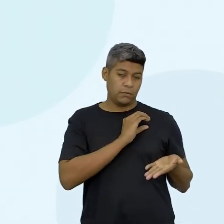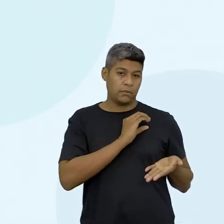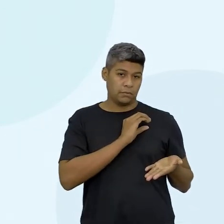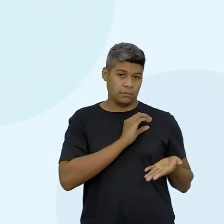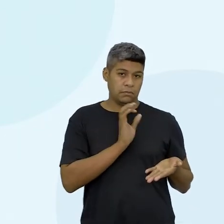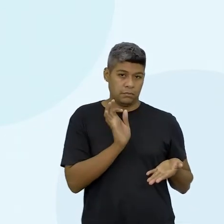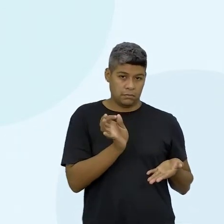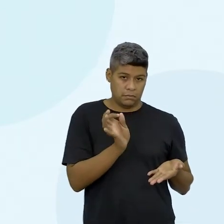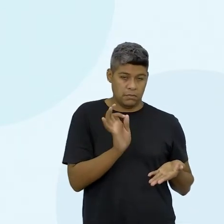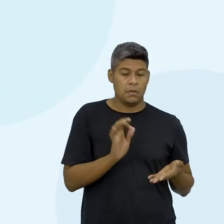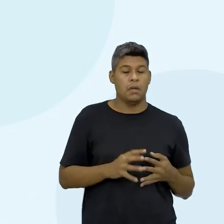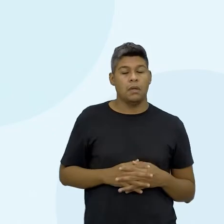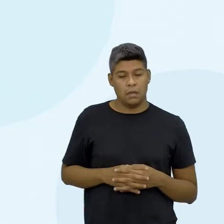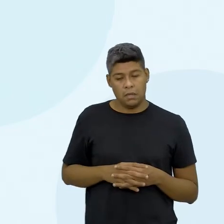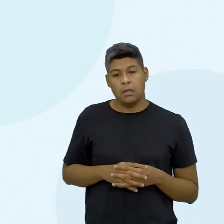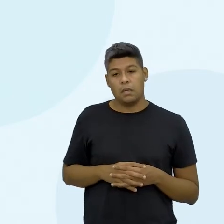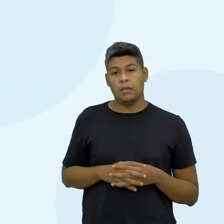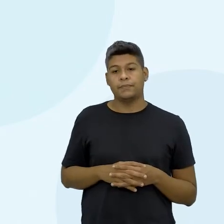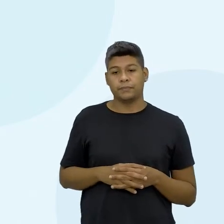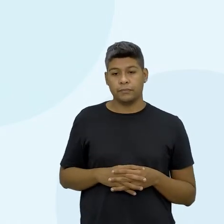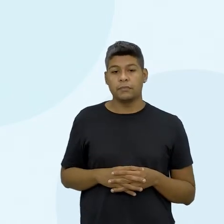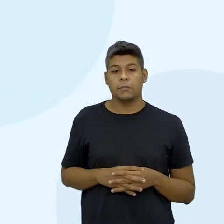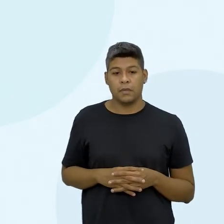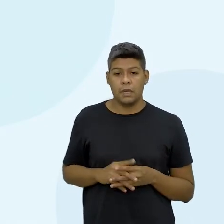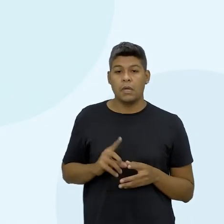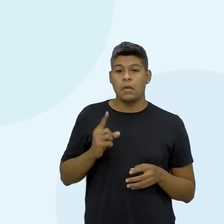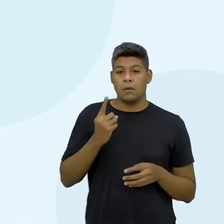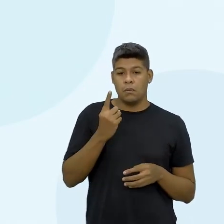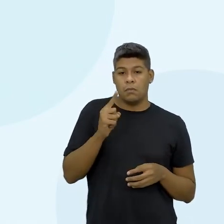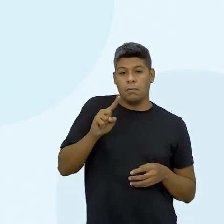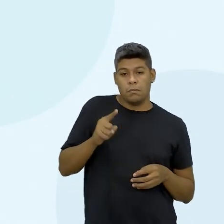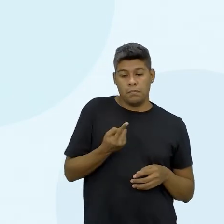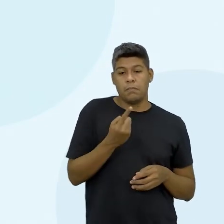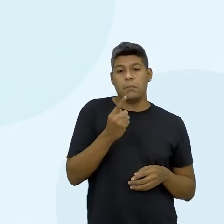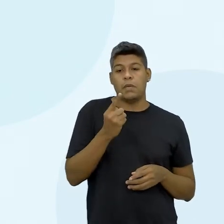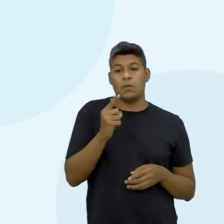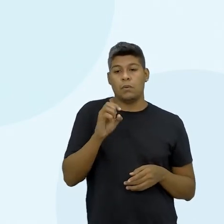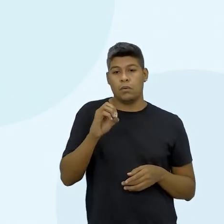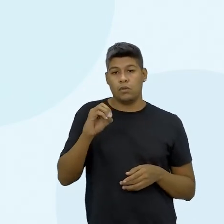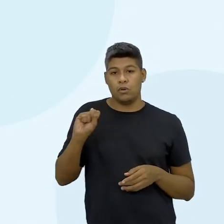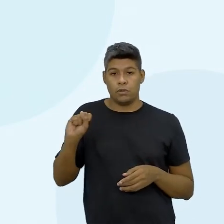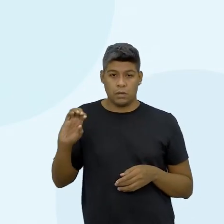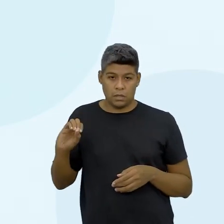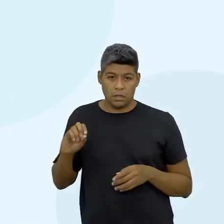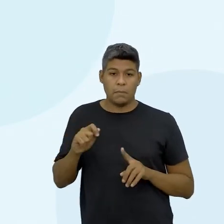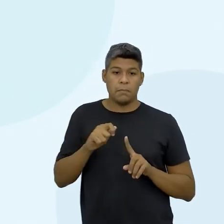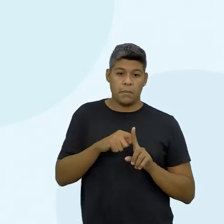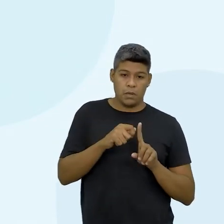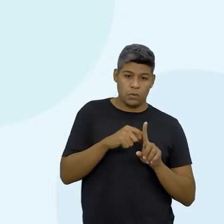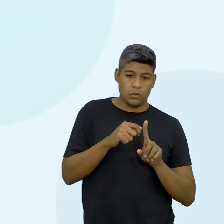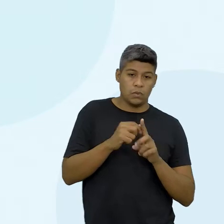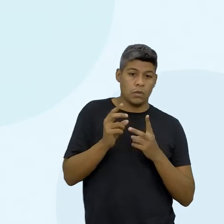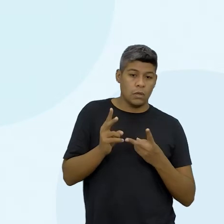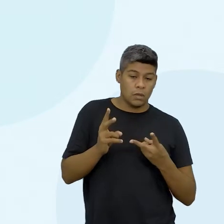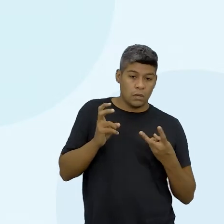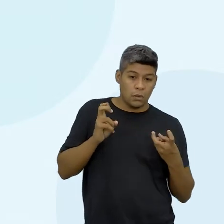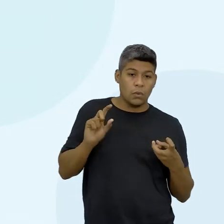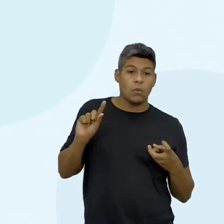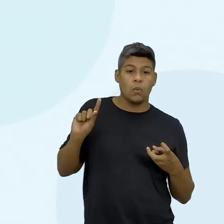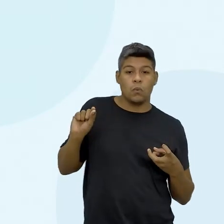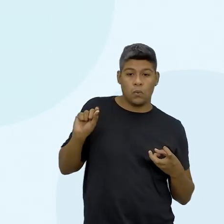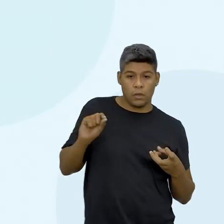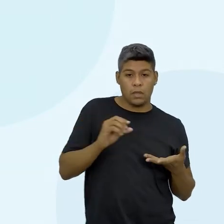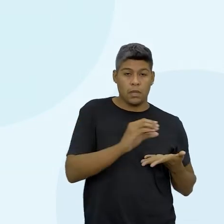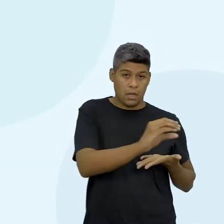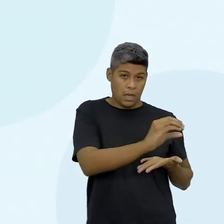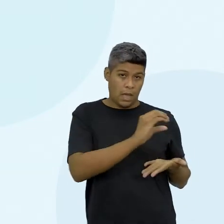então, ela recebeu um salário de R$.080. Ao longo do mês, ela observou as seguintes